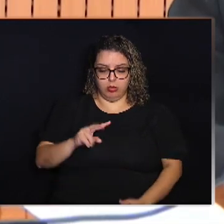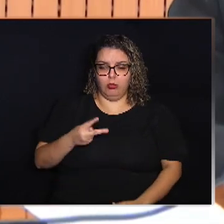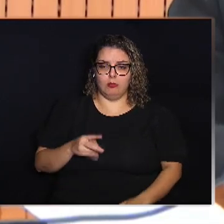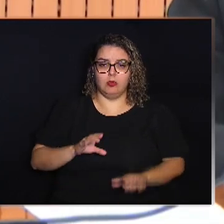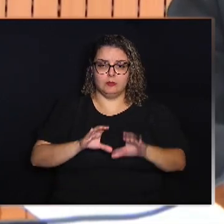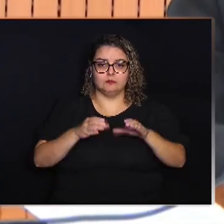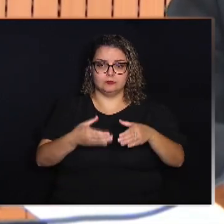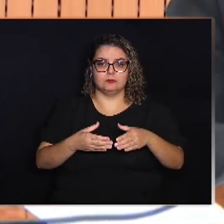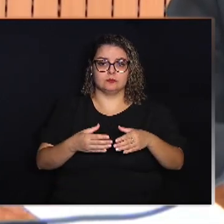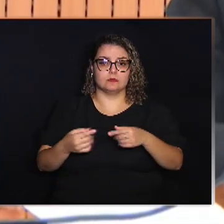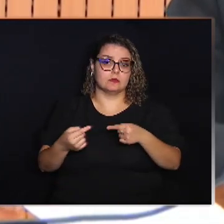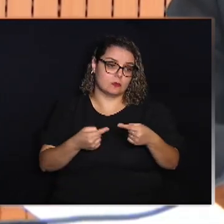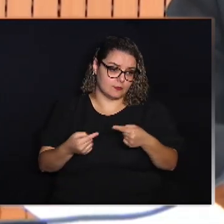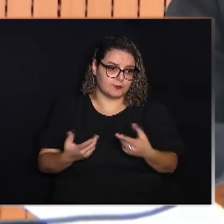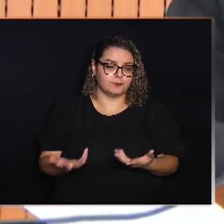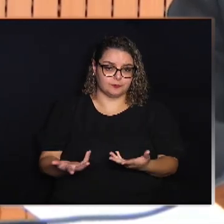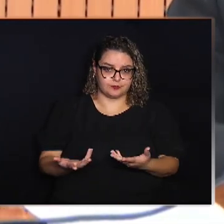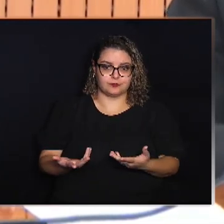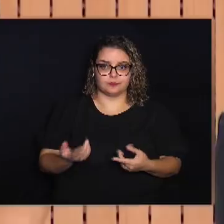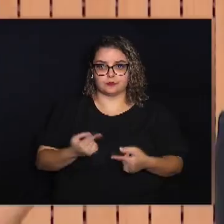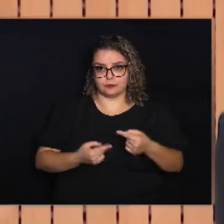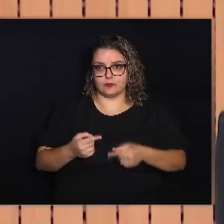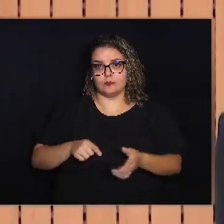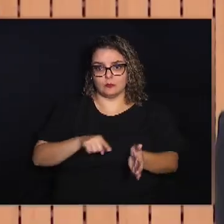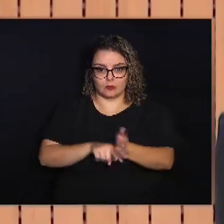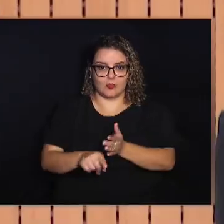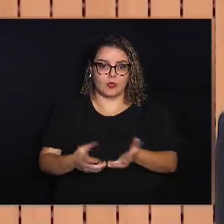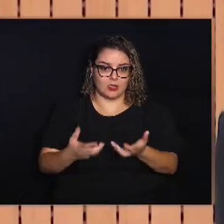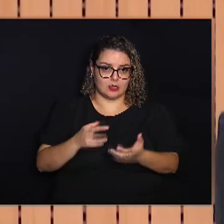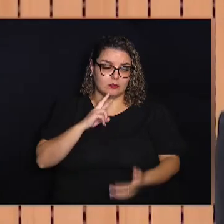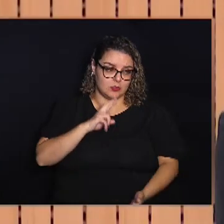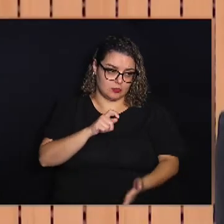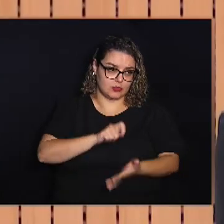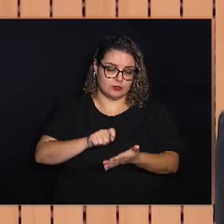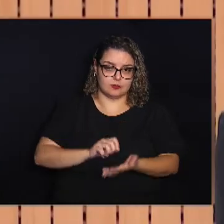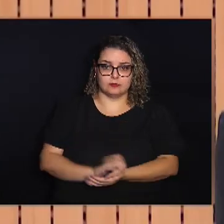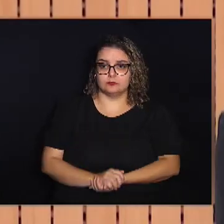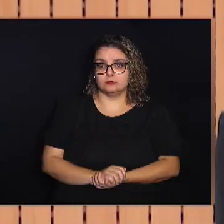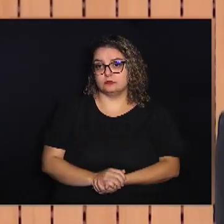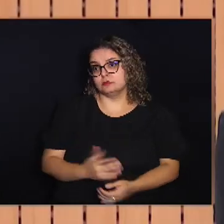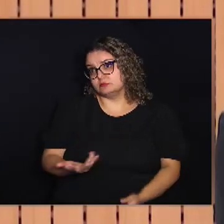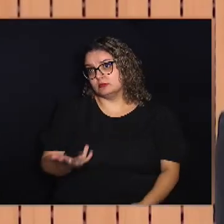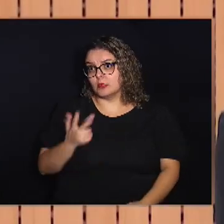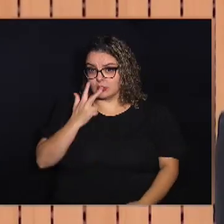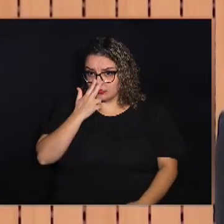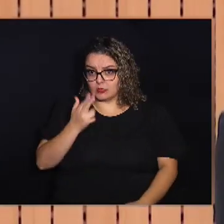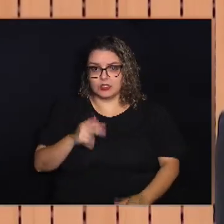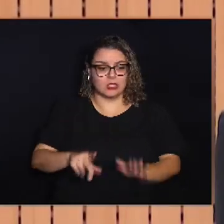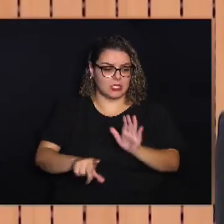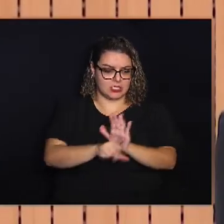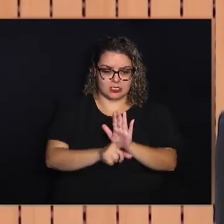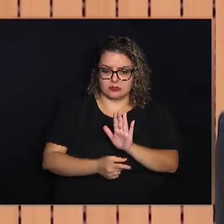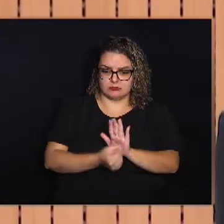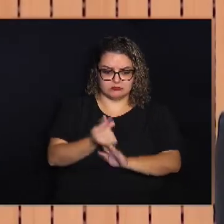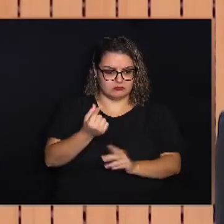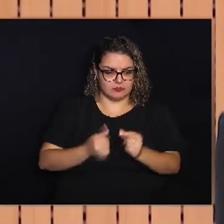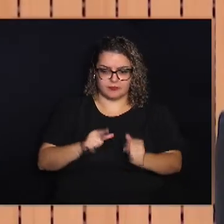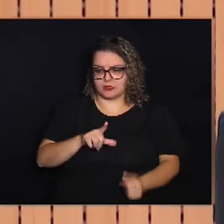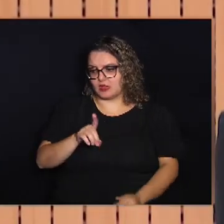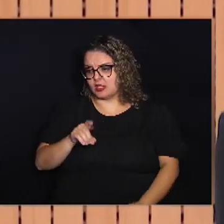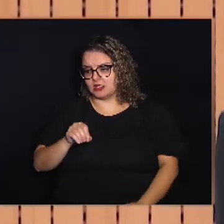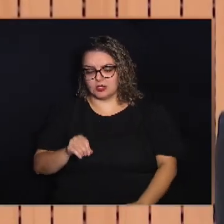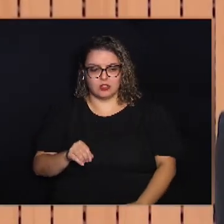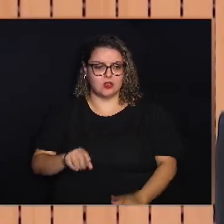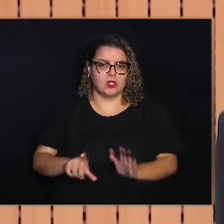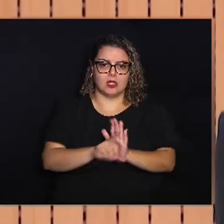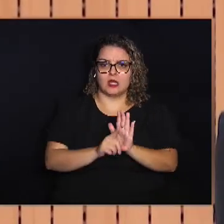levantou o problema Nós queremos a resposta por escrito Ao que me parece, as leis de orçamento Seja a LDO, seja a lei